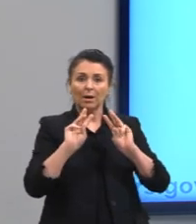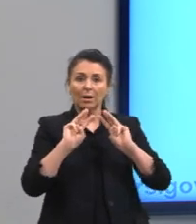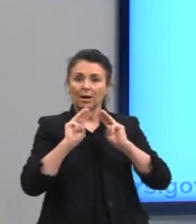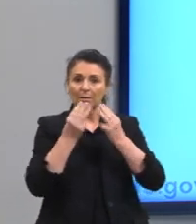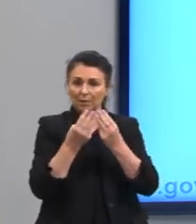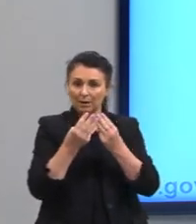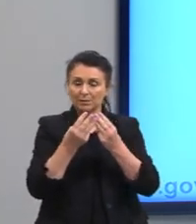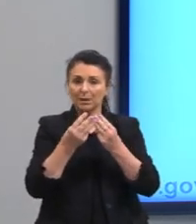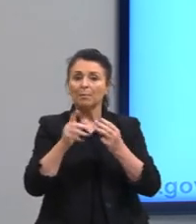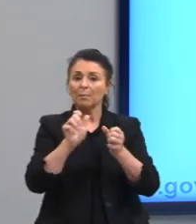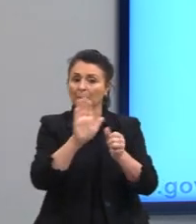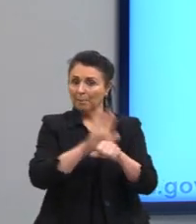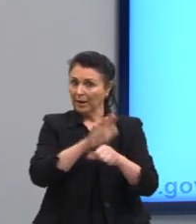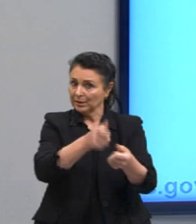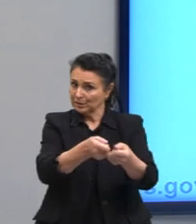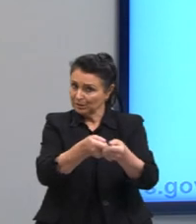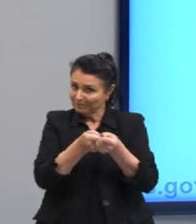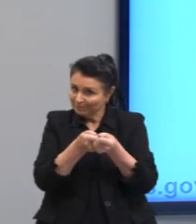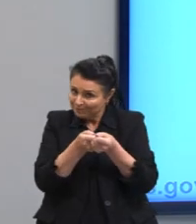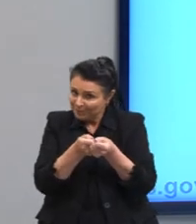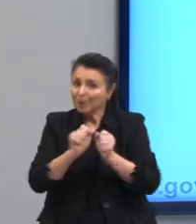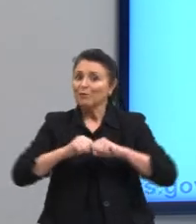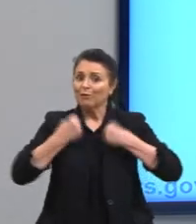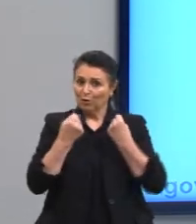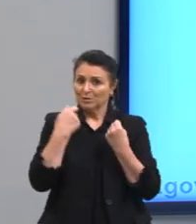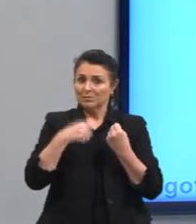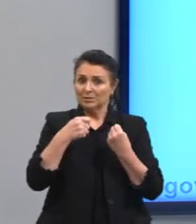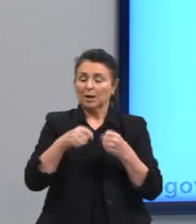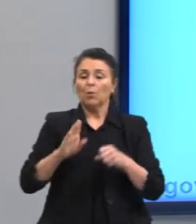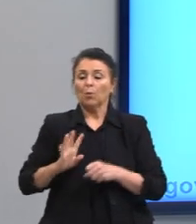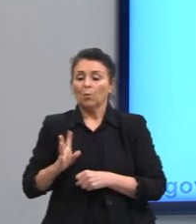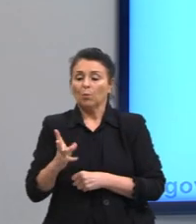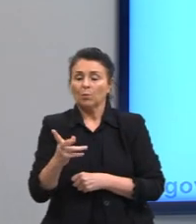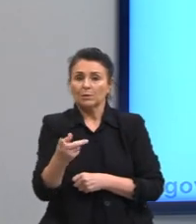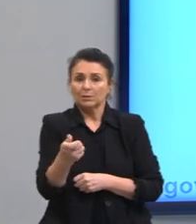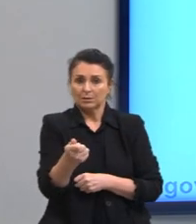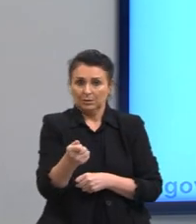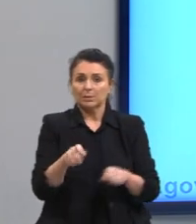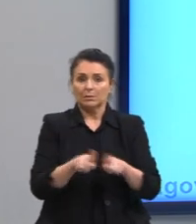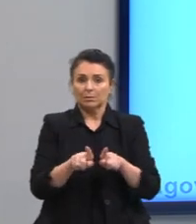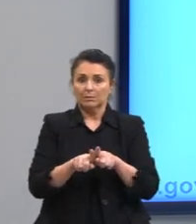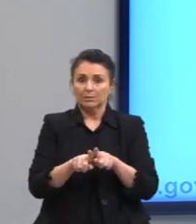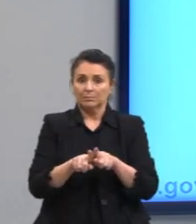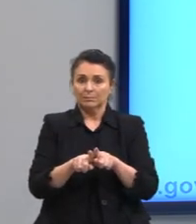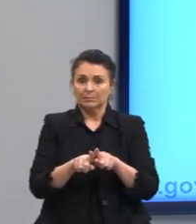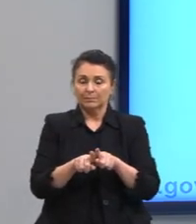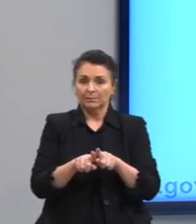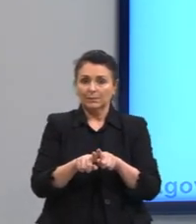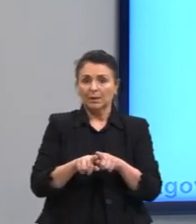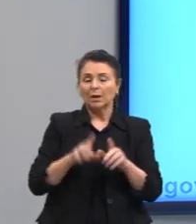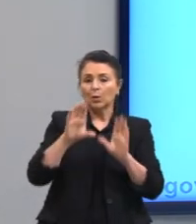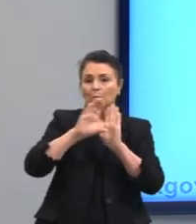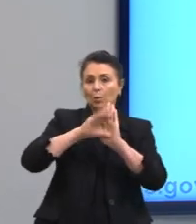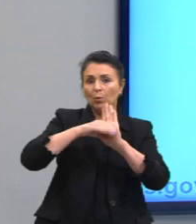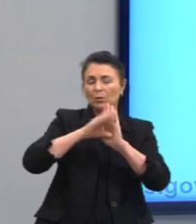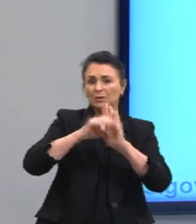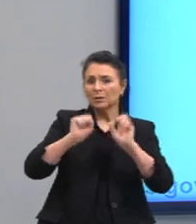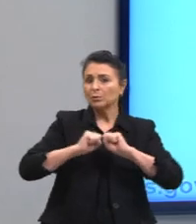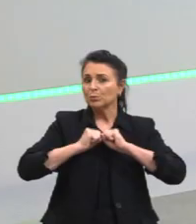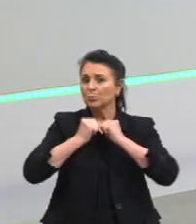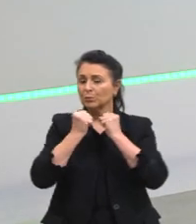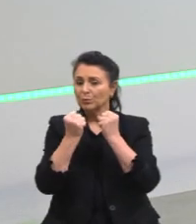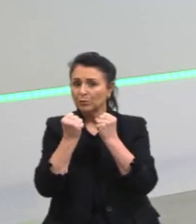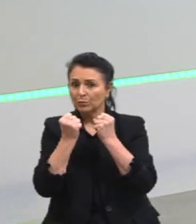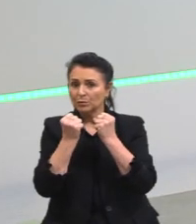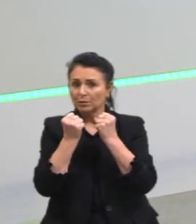compensar. Mesma coisa em relação à aceleração. Então, a força, basicamente, conceito de força, né? Ela vai depender